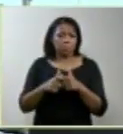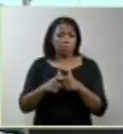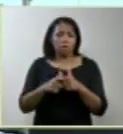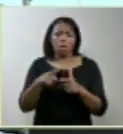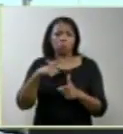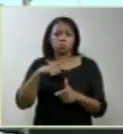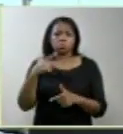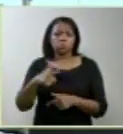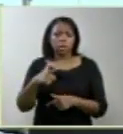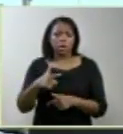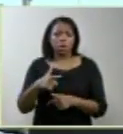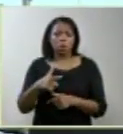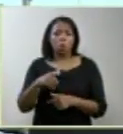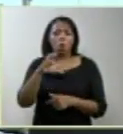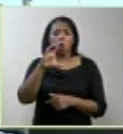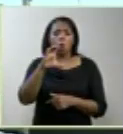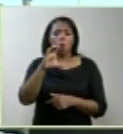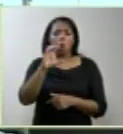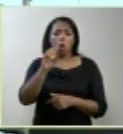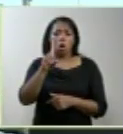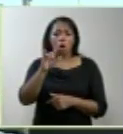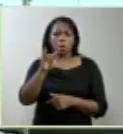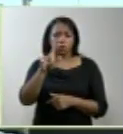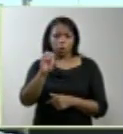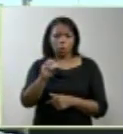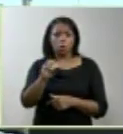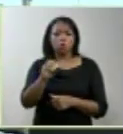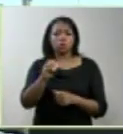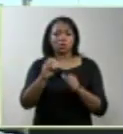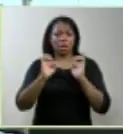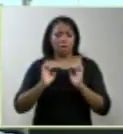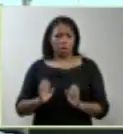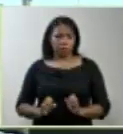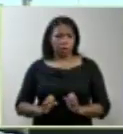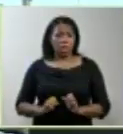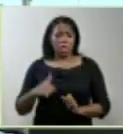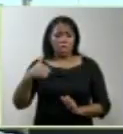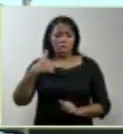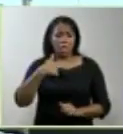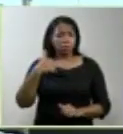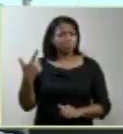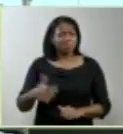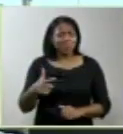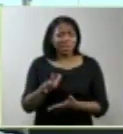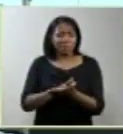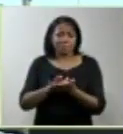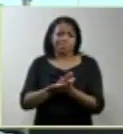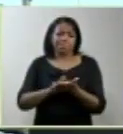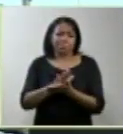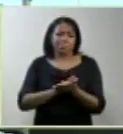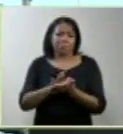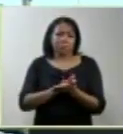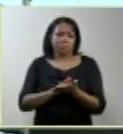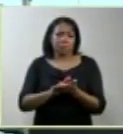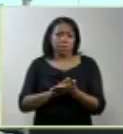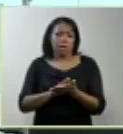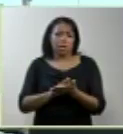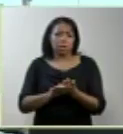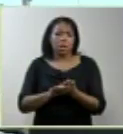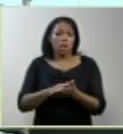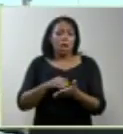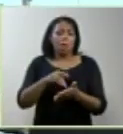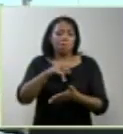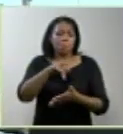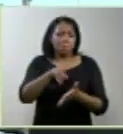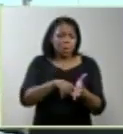acesso aos exames, falar alguma coisa sobre a Marcela. O que eu posso fazer é trazer o que os médicos dela dizem. Então,